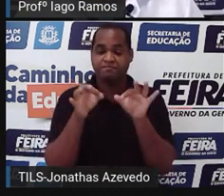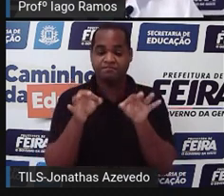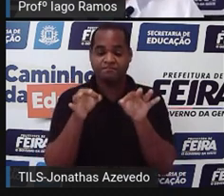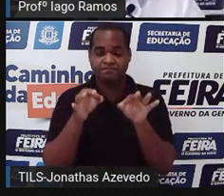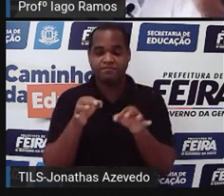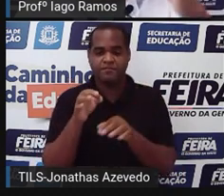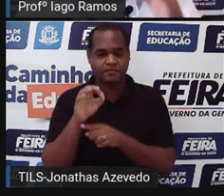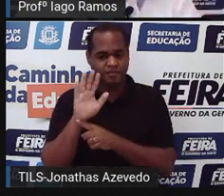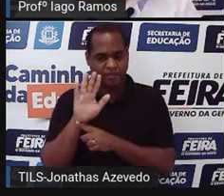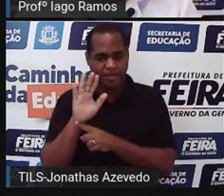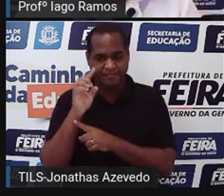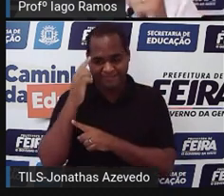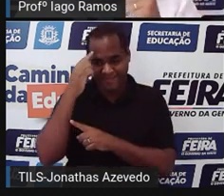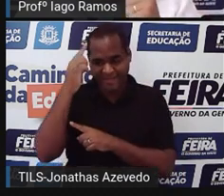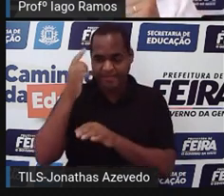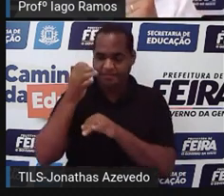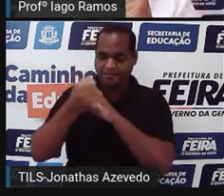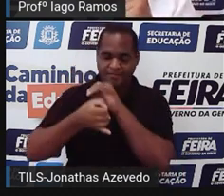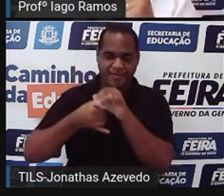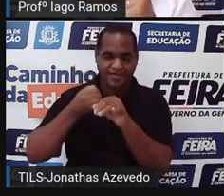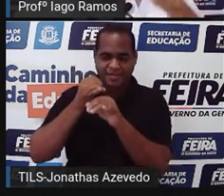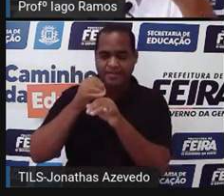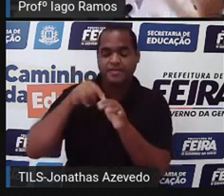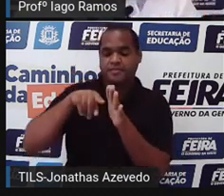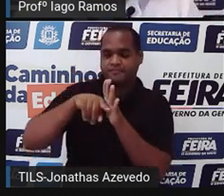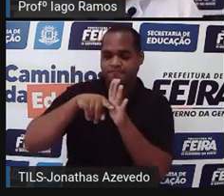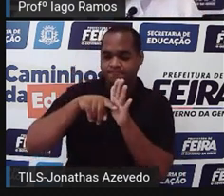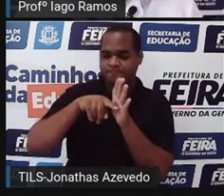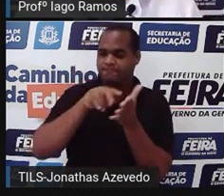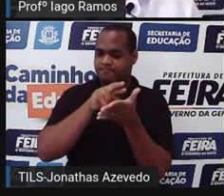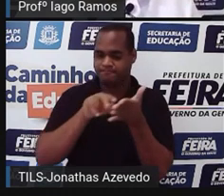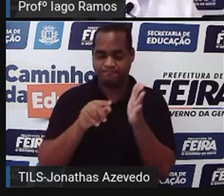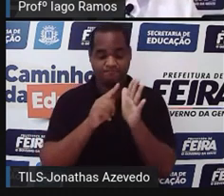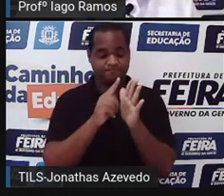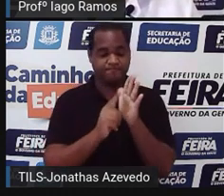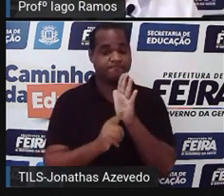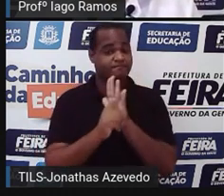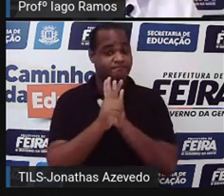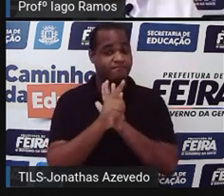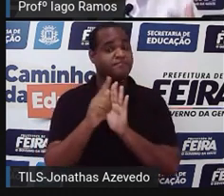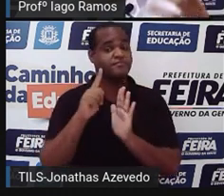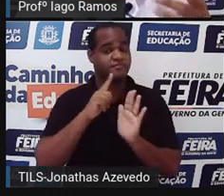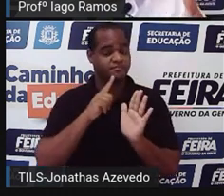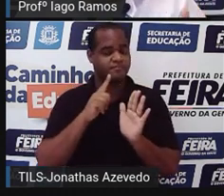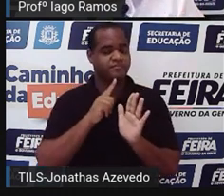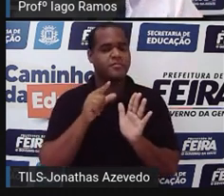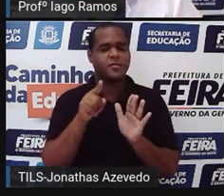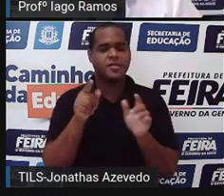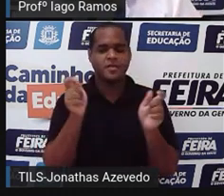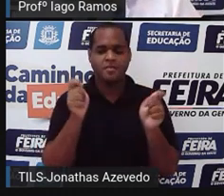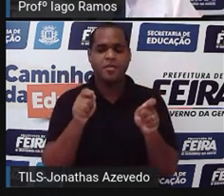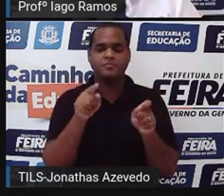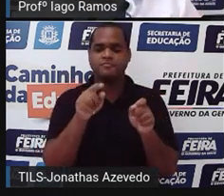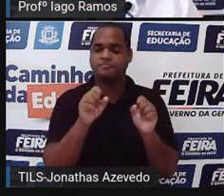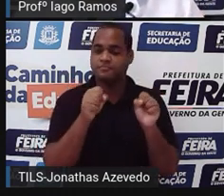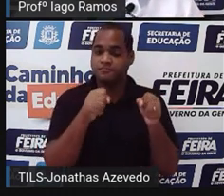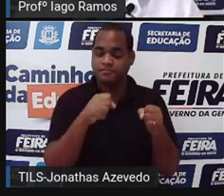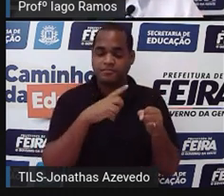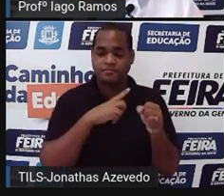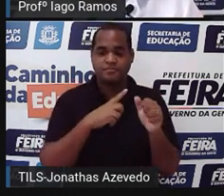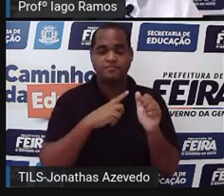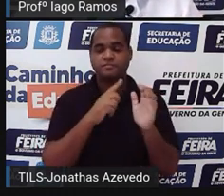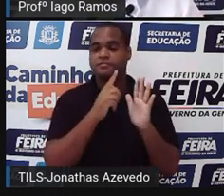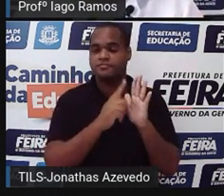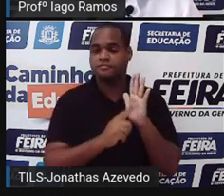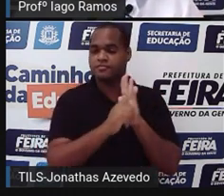dentro dessa pesquisa, existem gráficos, tá bom? E aí a gente vai também trazer os gráficos